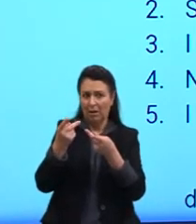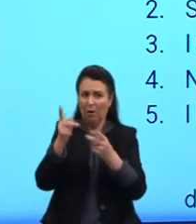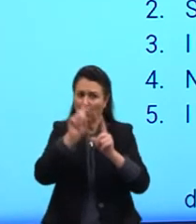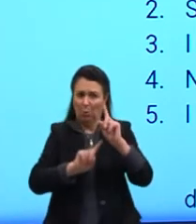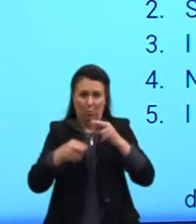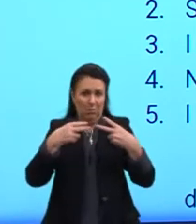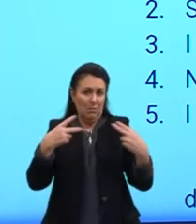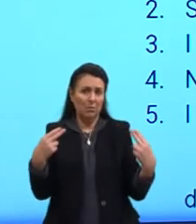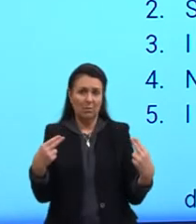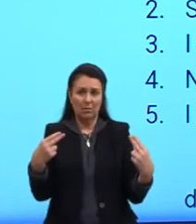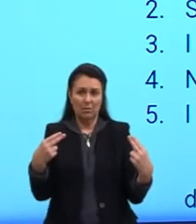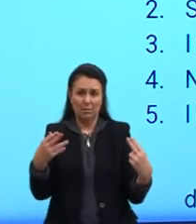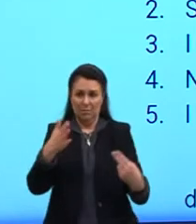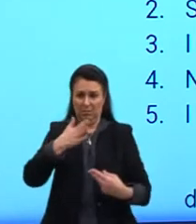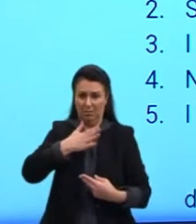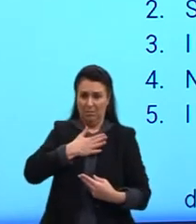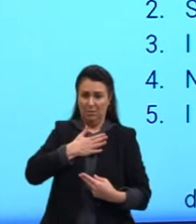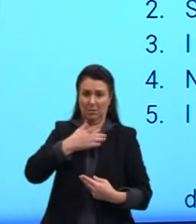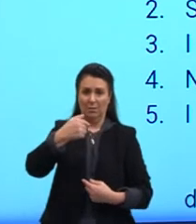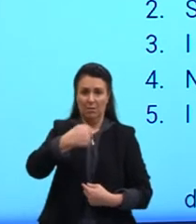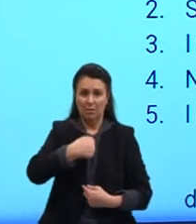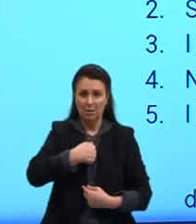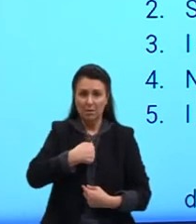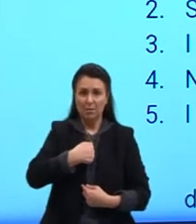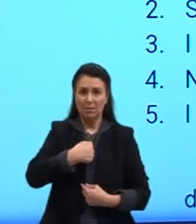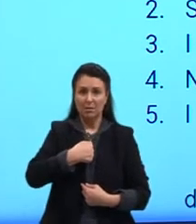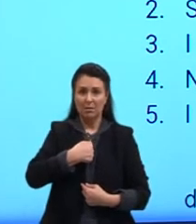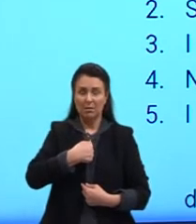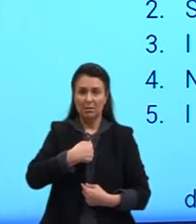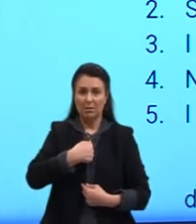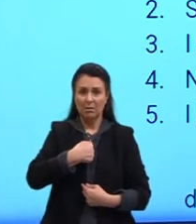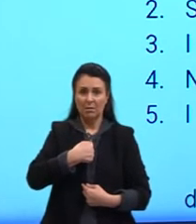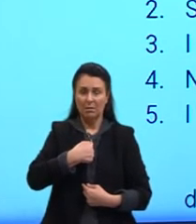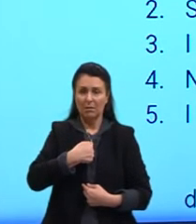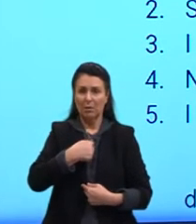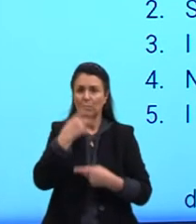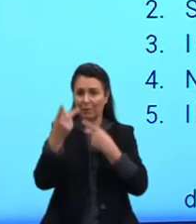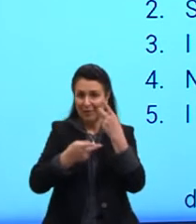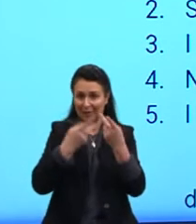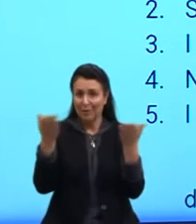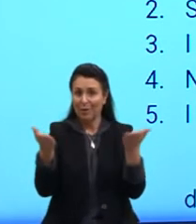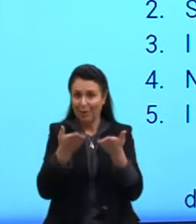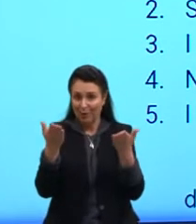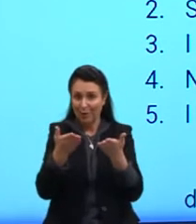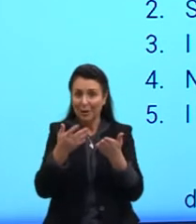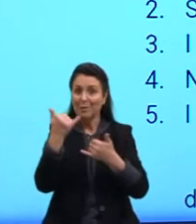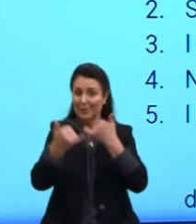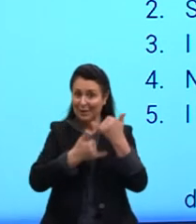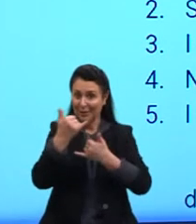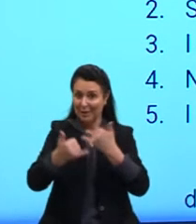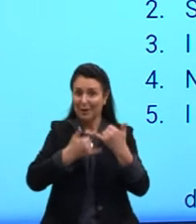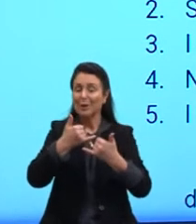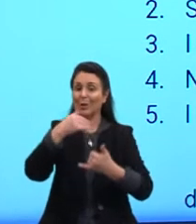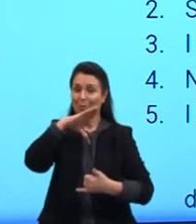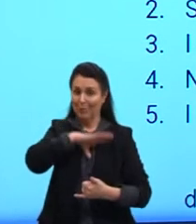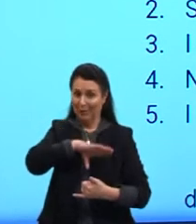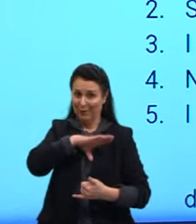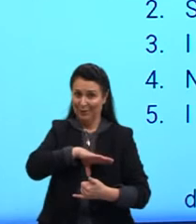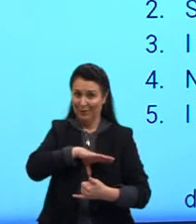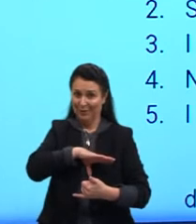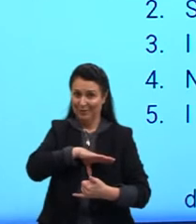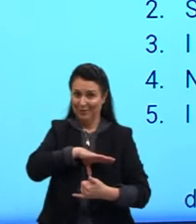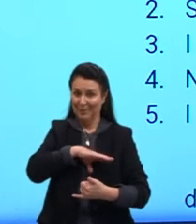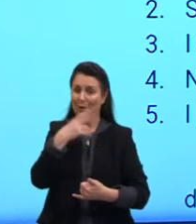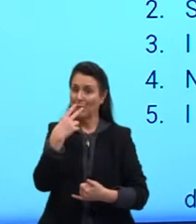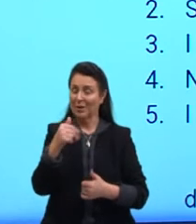Para mim? Para eu? Estou exagerando, brincando com a língua brasileira. Então, he told me. Em